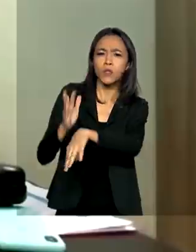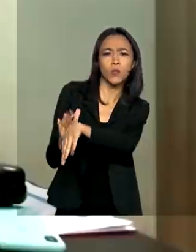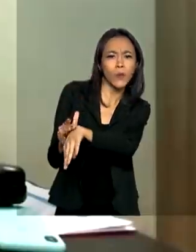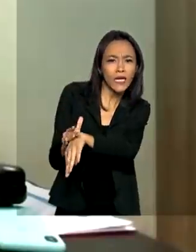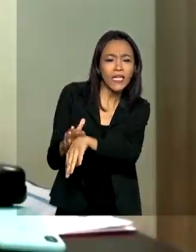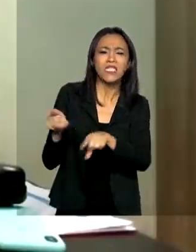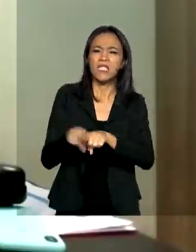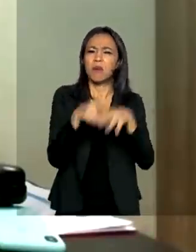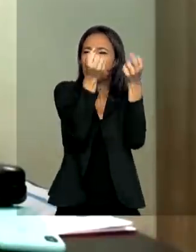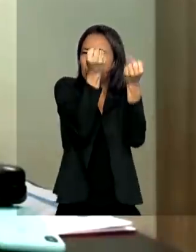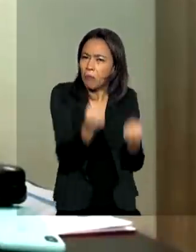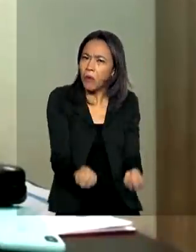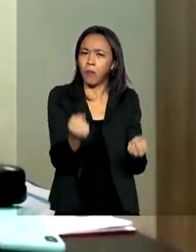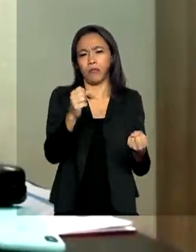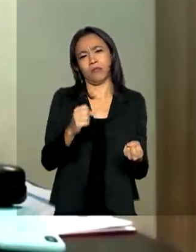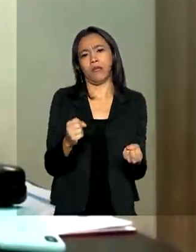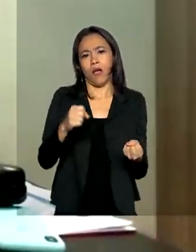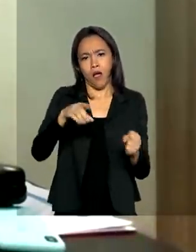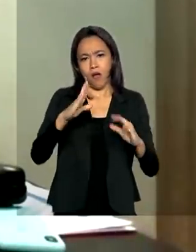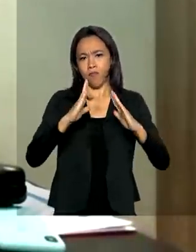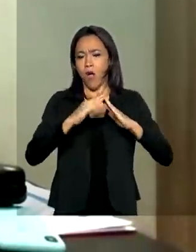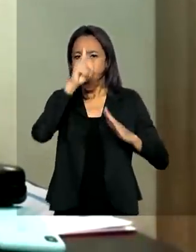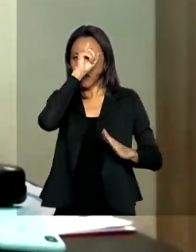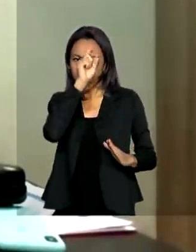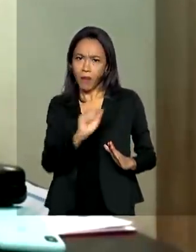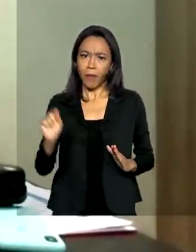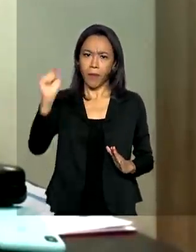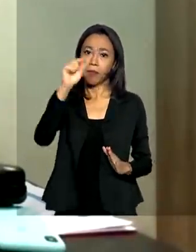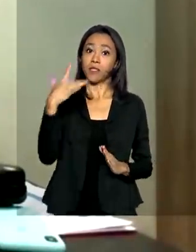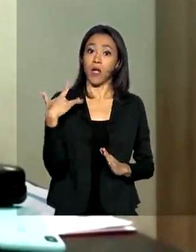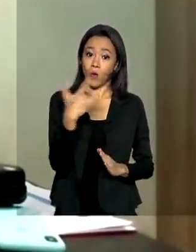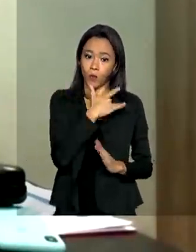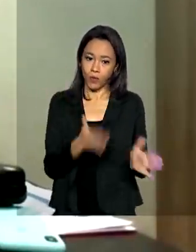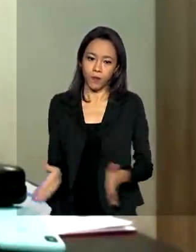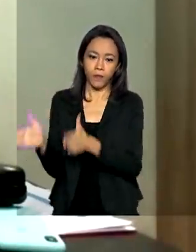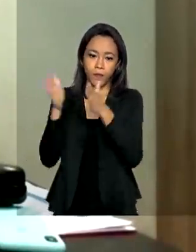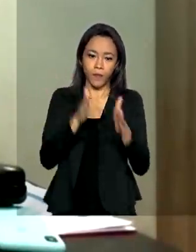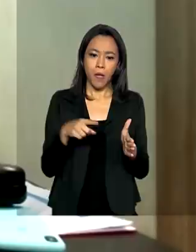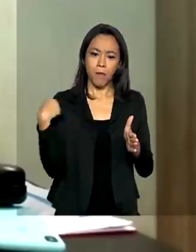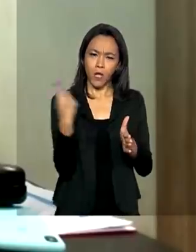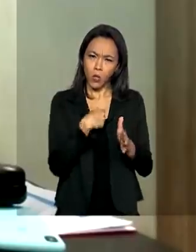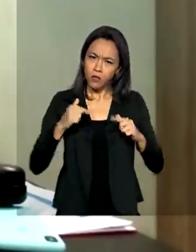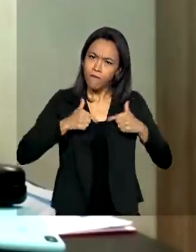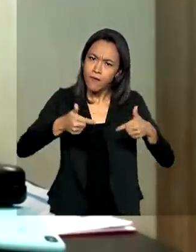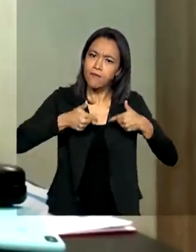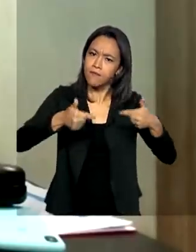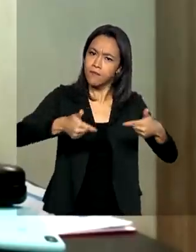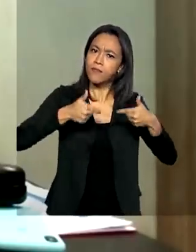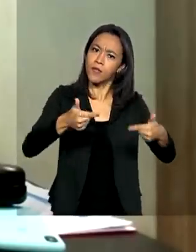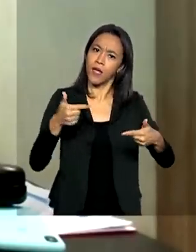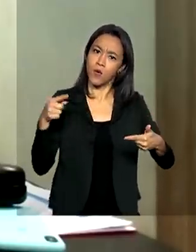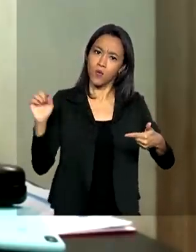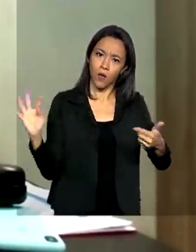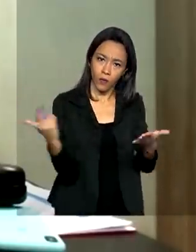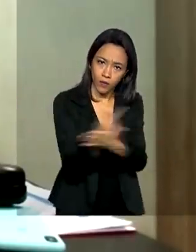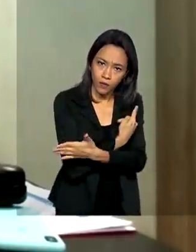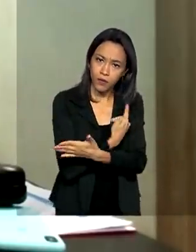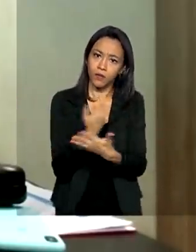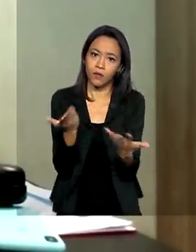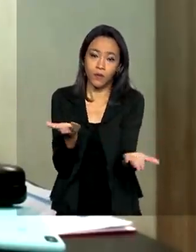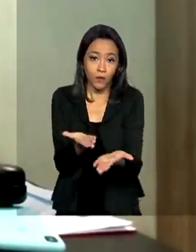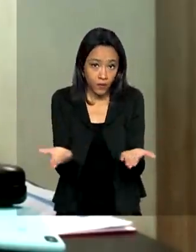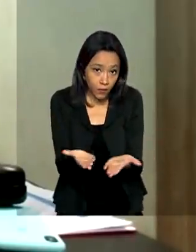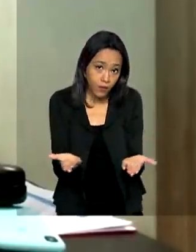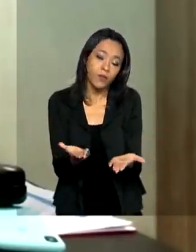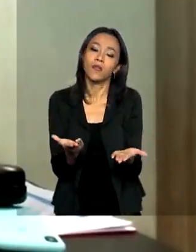a sobrecarga do sistema de saúde. Para a gente enfrentar essa situação aguda atual e para que esse momento, além